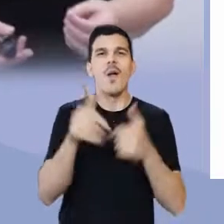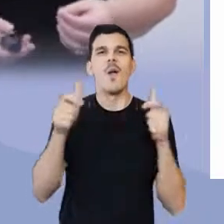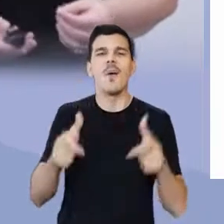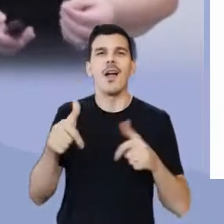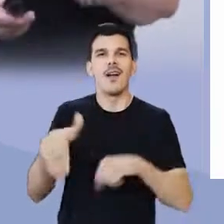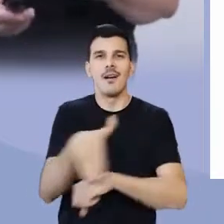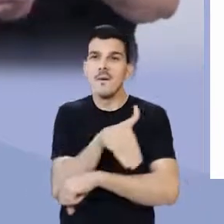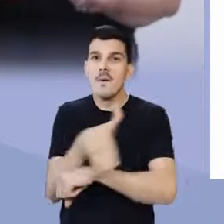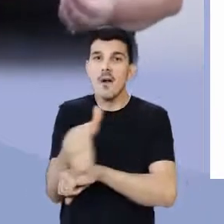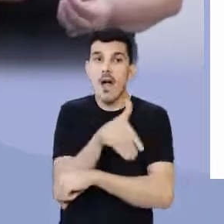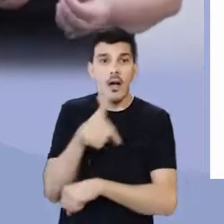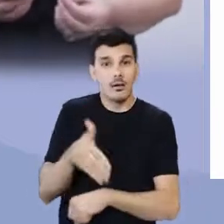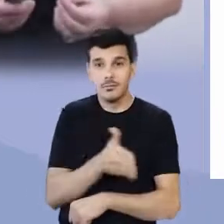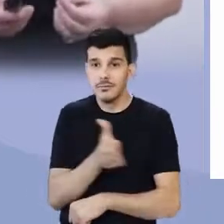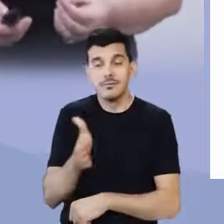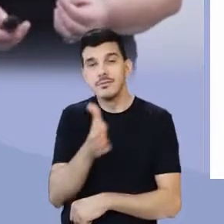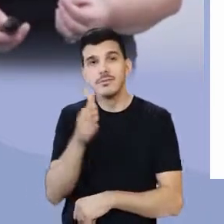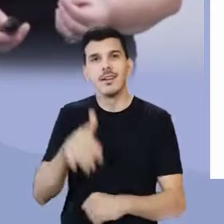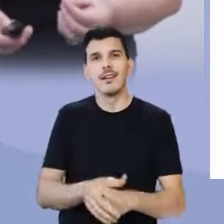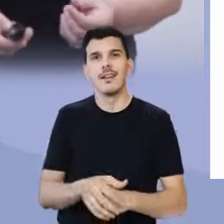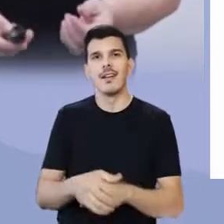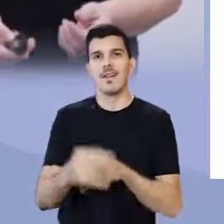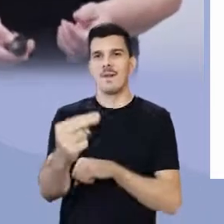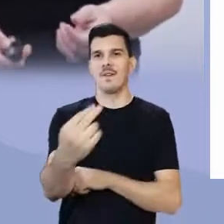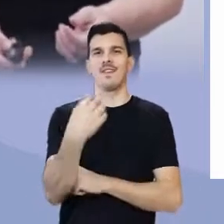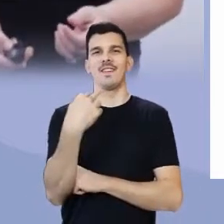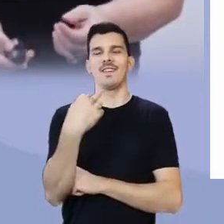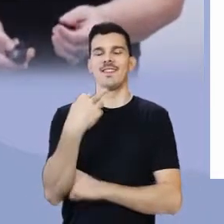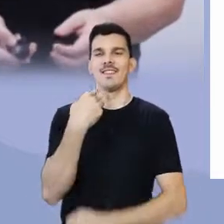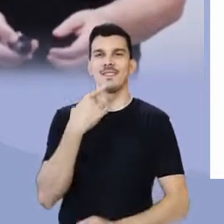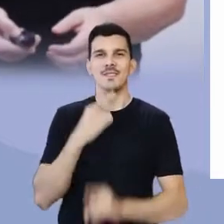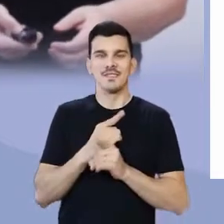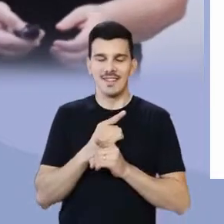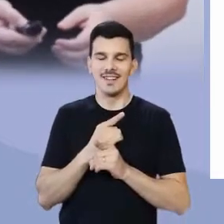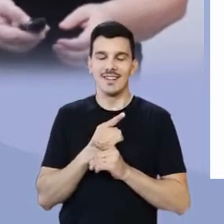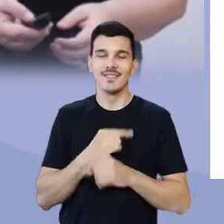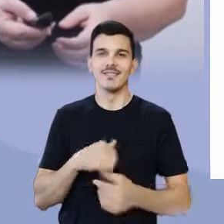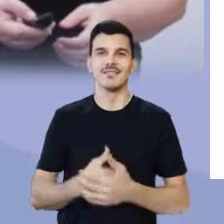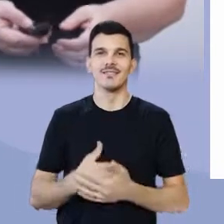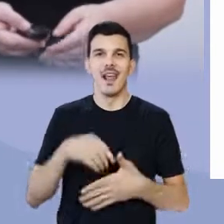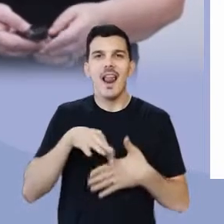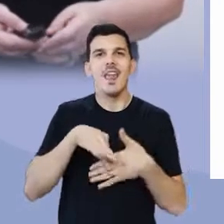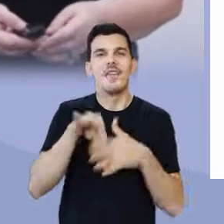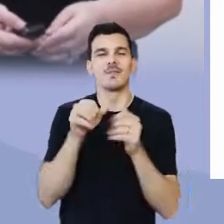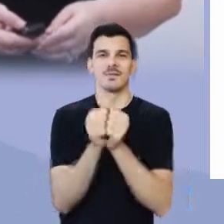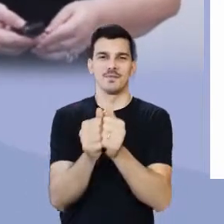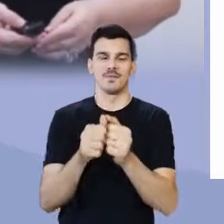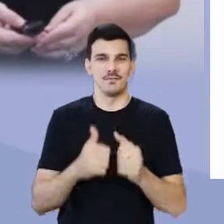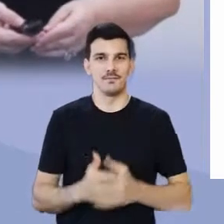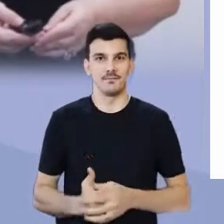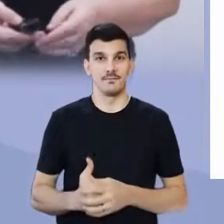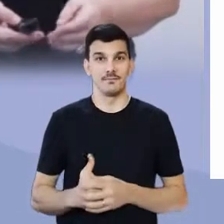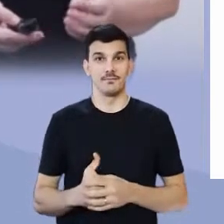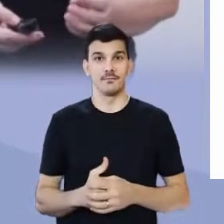lugar em que eu esteja, ela vai me encontrar e me levará com ela.